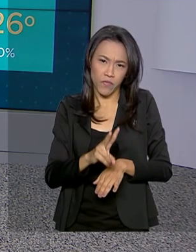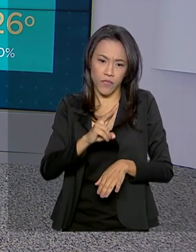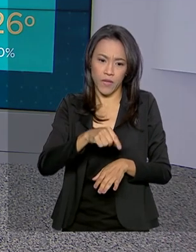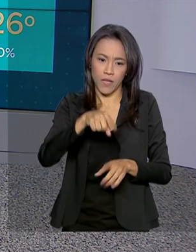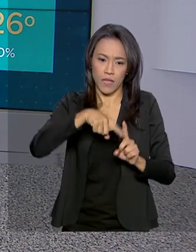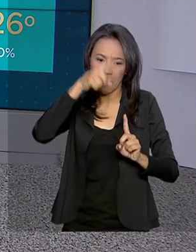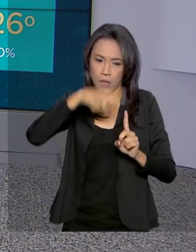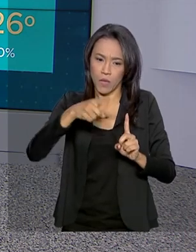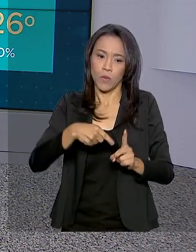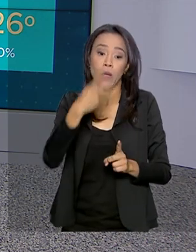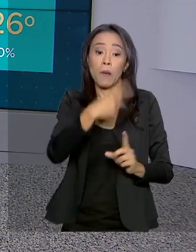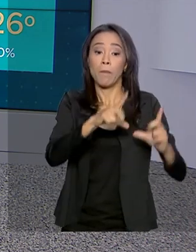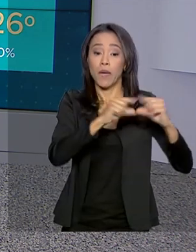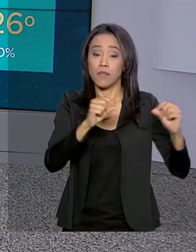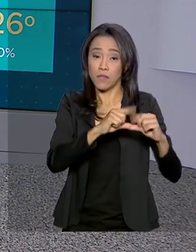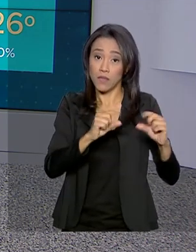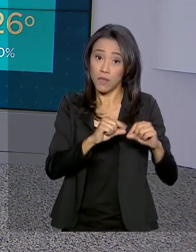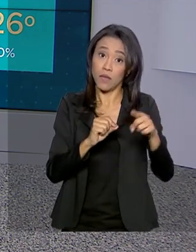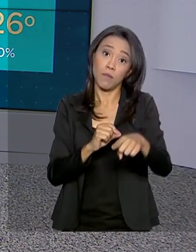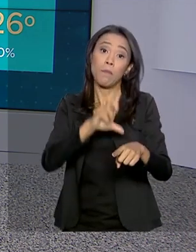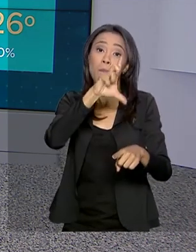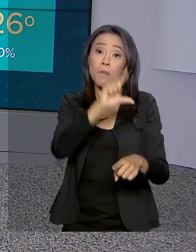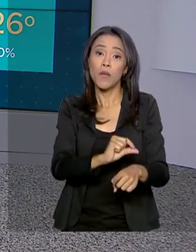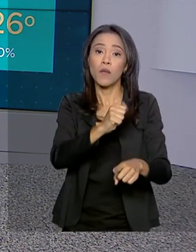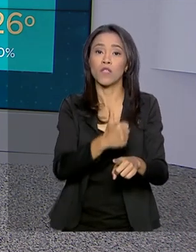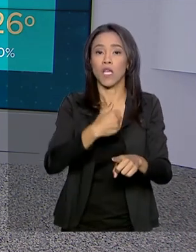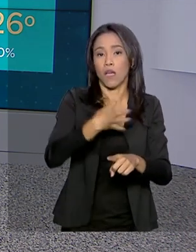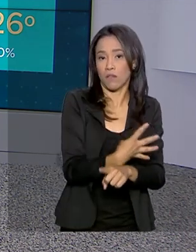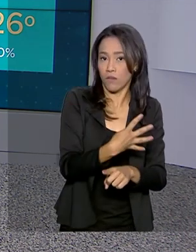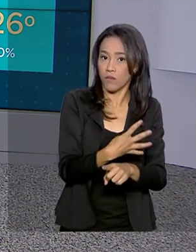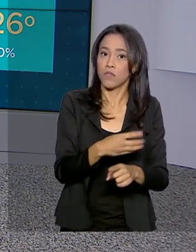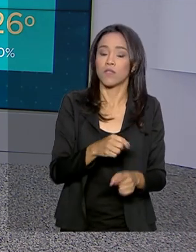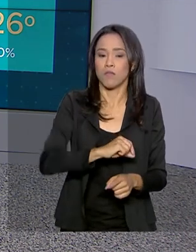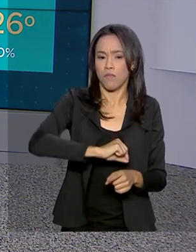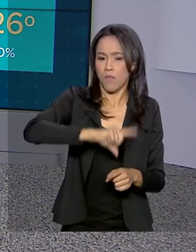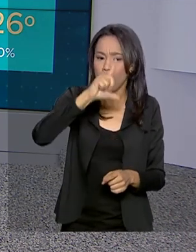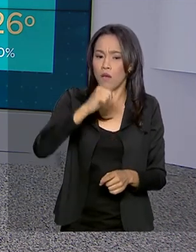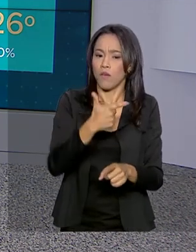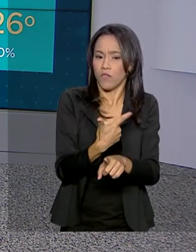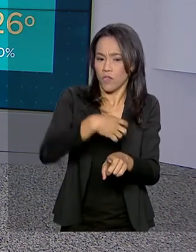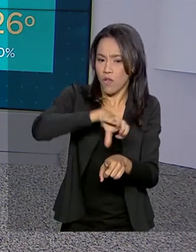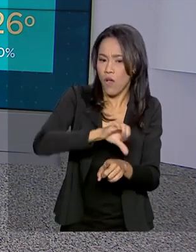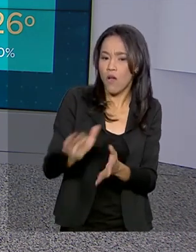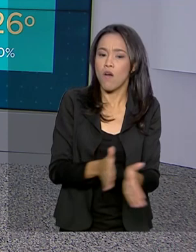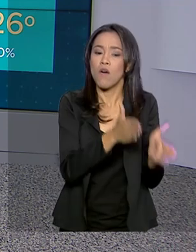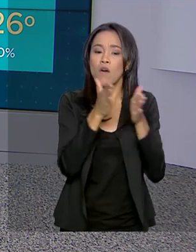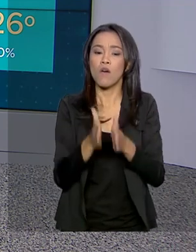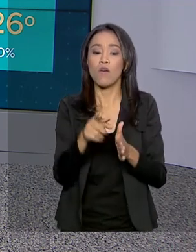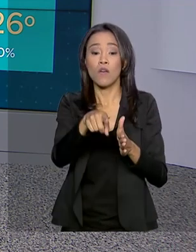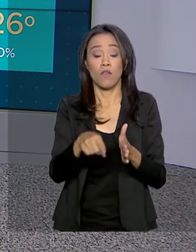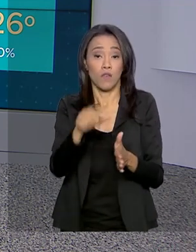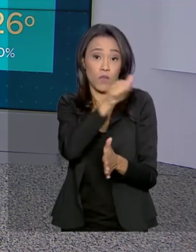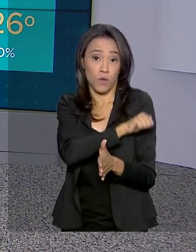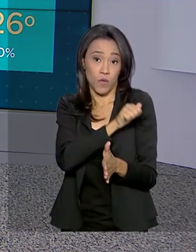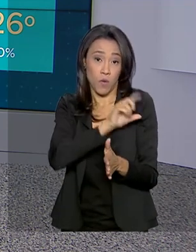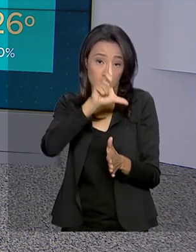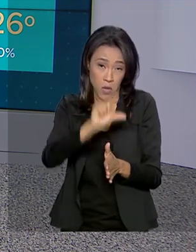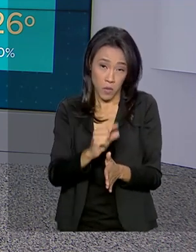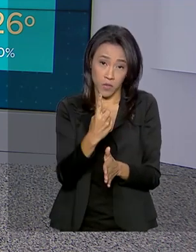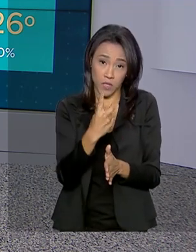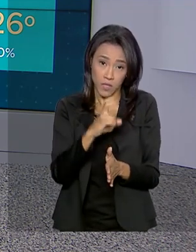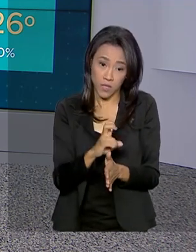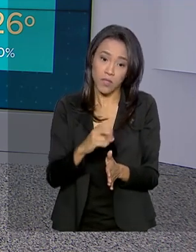Em Brasília, os termômetros marcam mínima de 14 graus, máxima de 29. No Rio de Janeiro, mínima de 15,